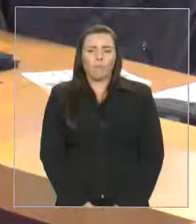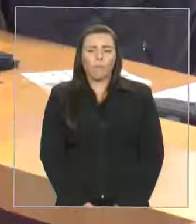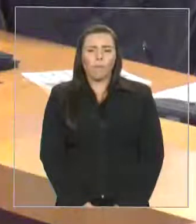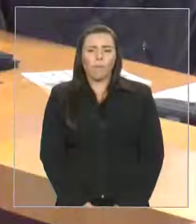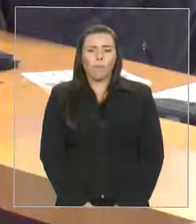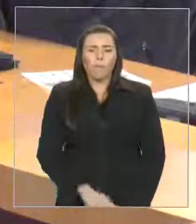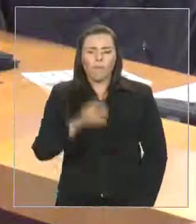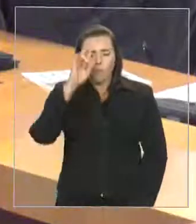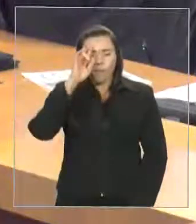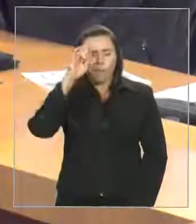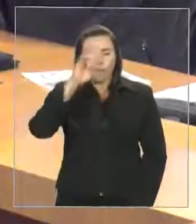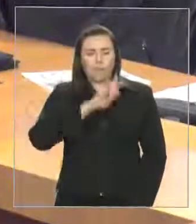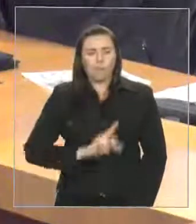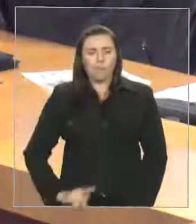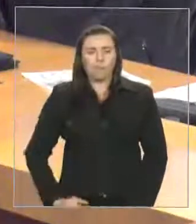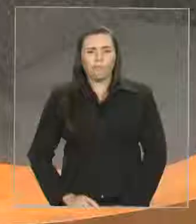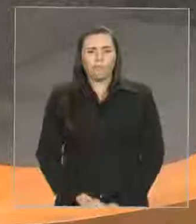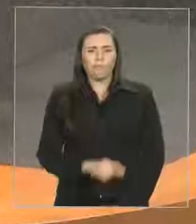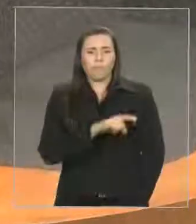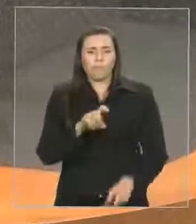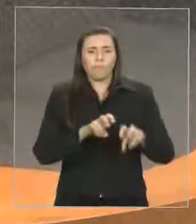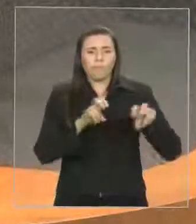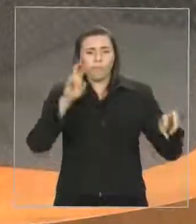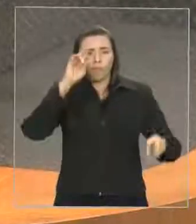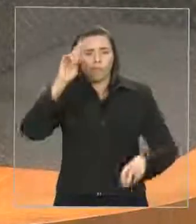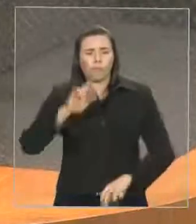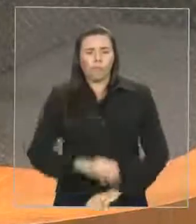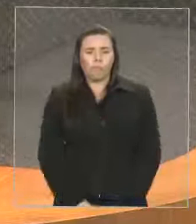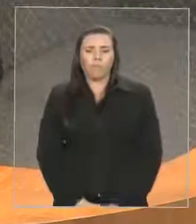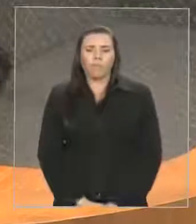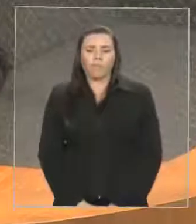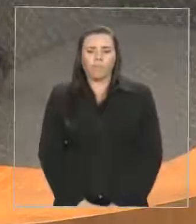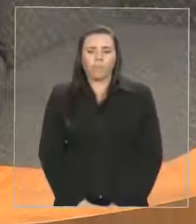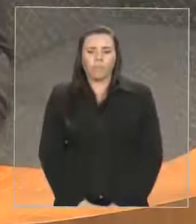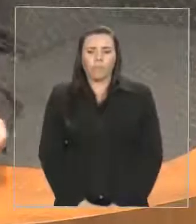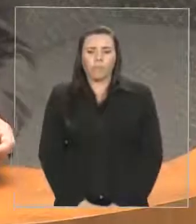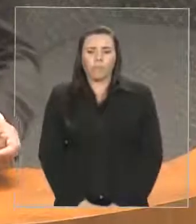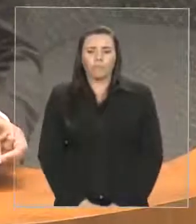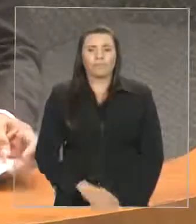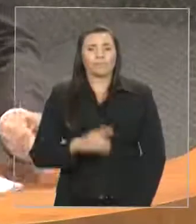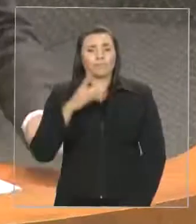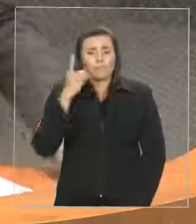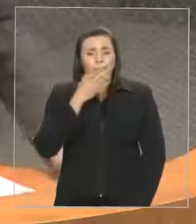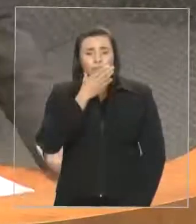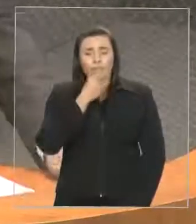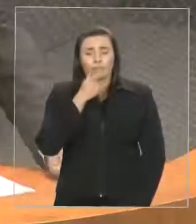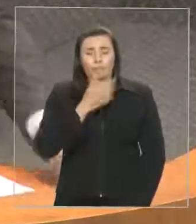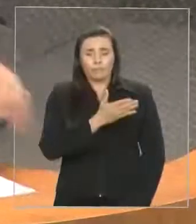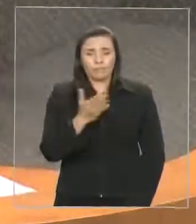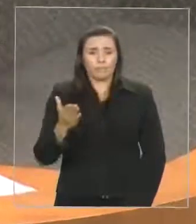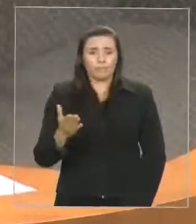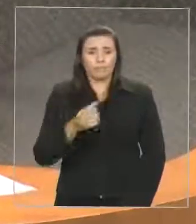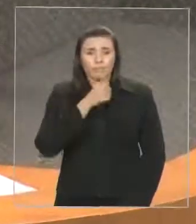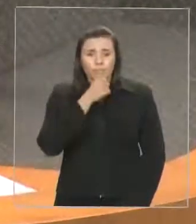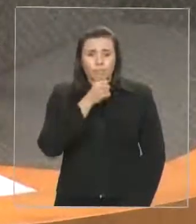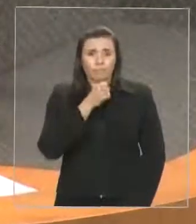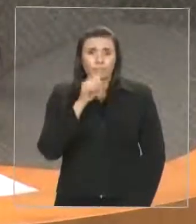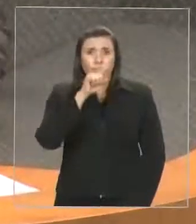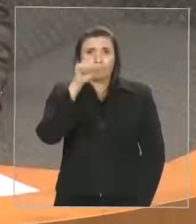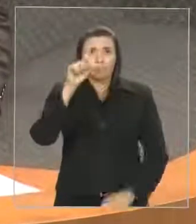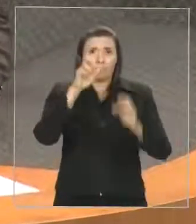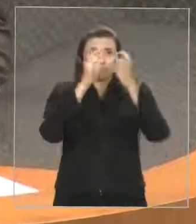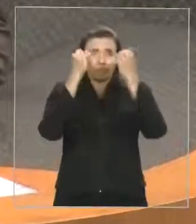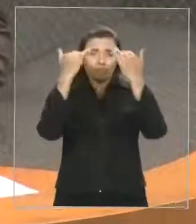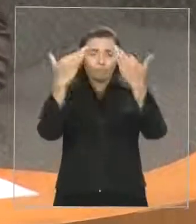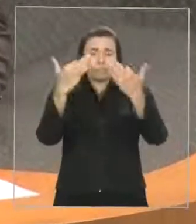Senhor presidente, demais membros da mesa, senhores e senhores parlamentares, imprensa, galeria,